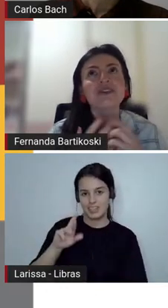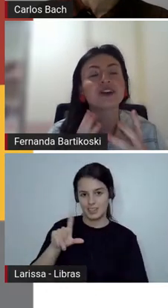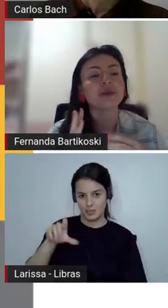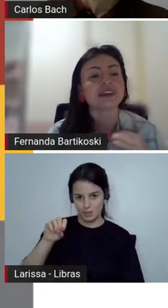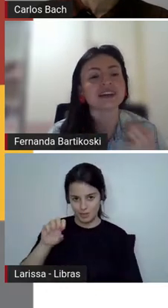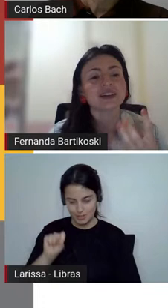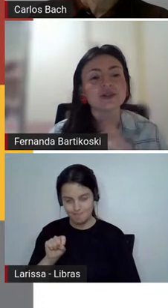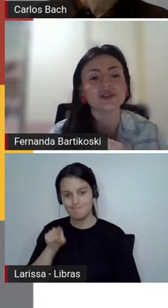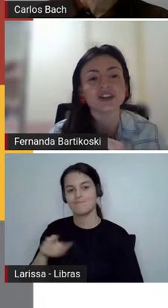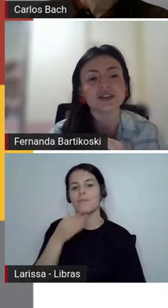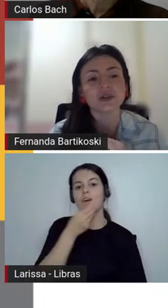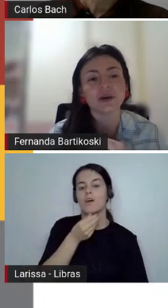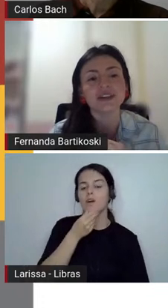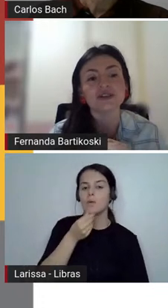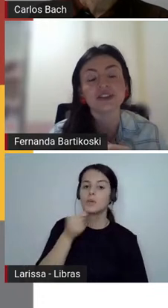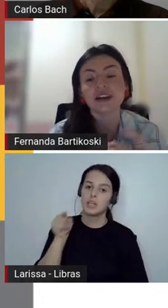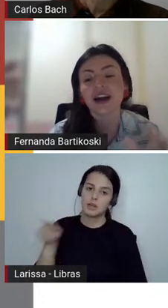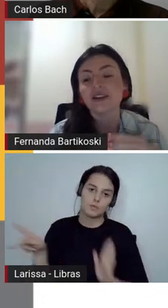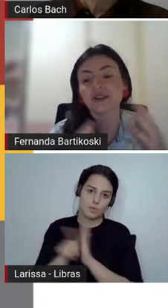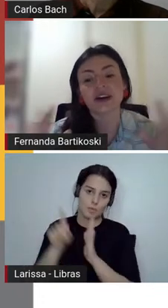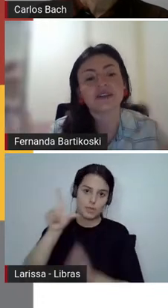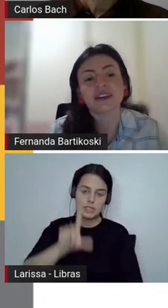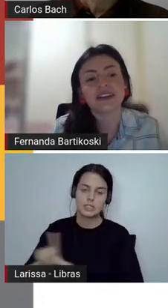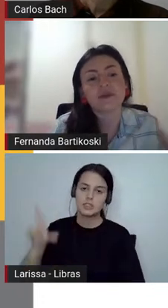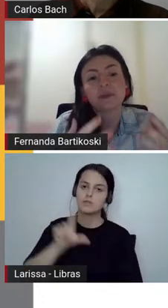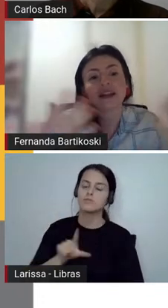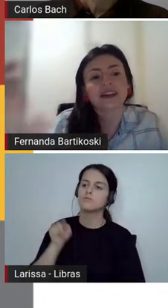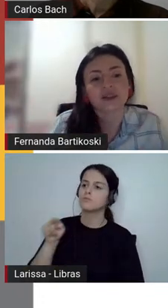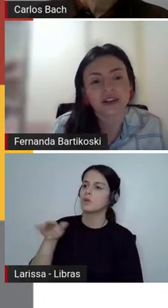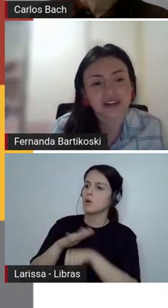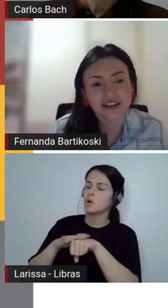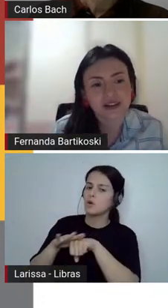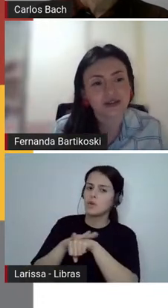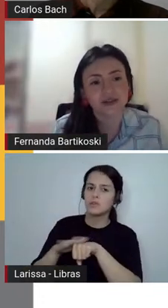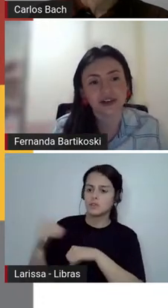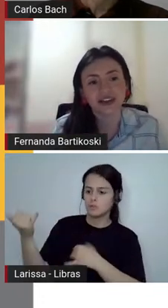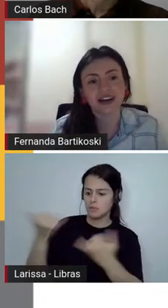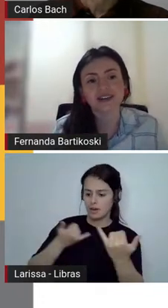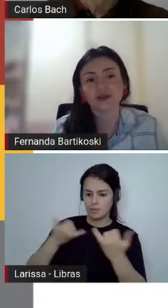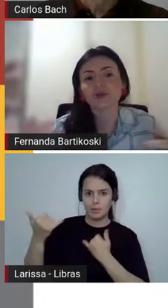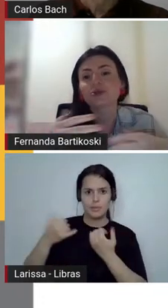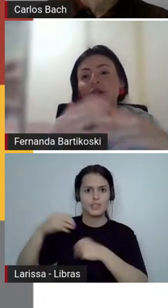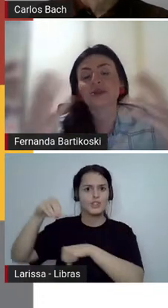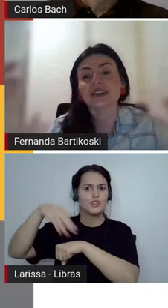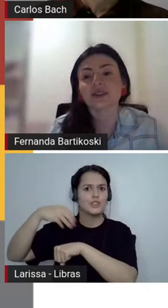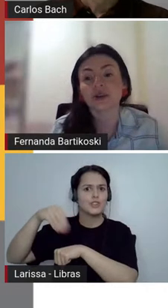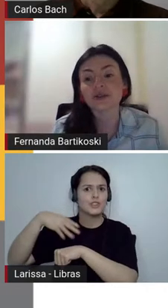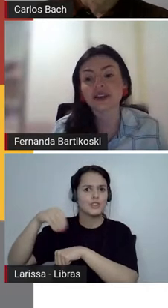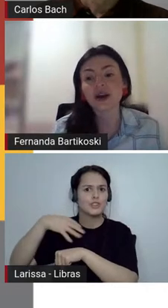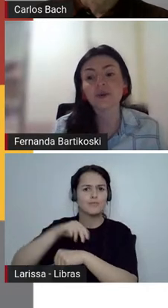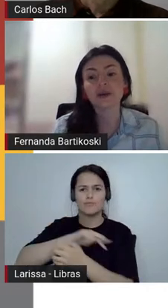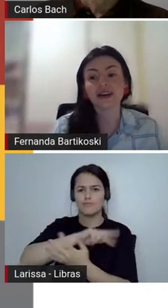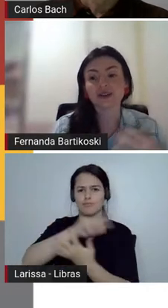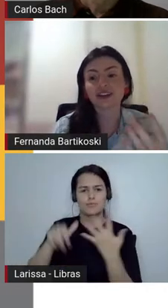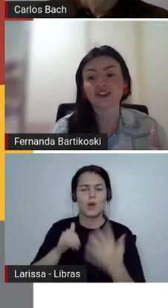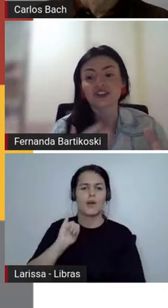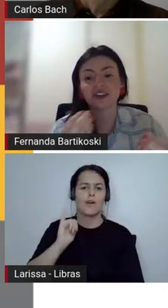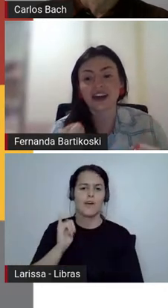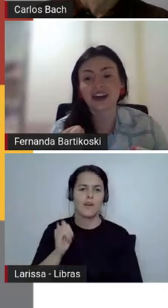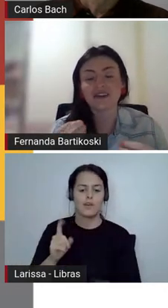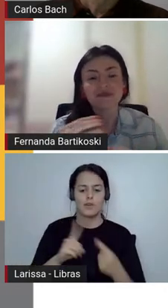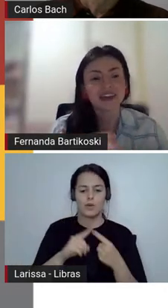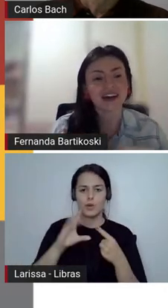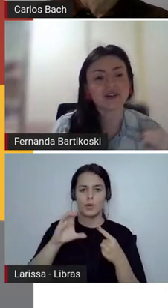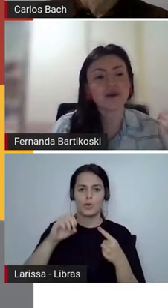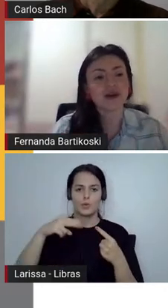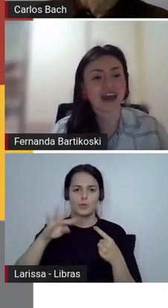Então, ele foi me trazendo sugestões, e eu disse, Carlos, eu quero ter tempo para ler todas essas crônicas, os contos que ele trouxe, porque, às vezes, a gente